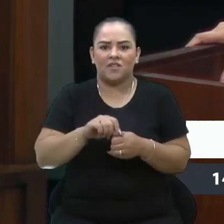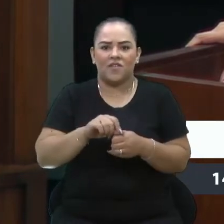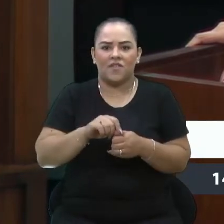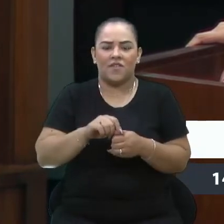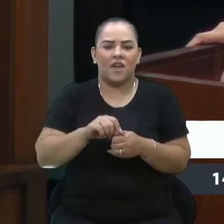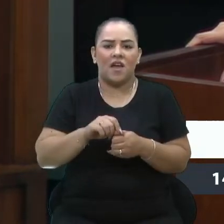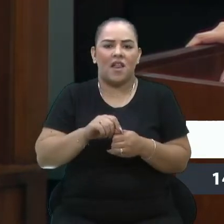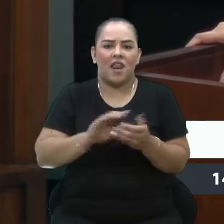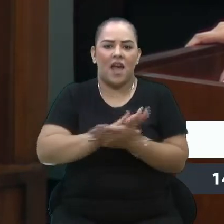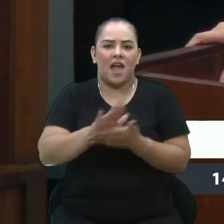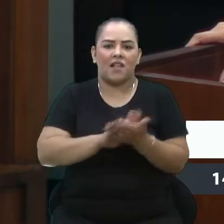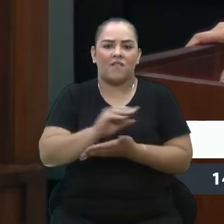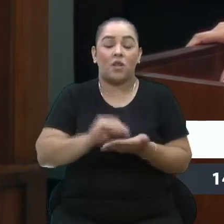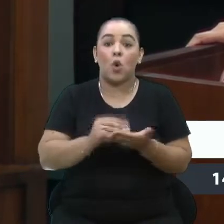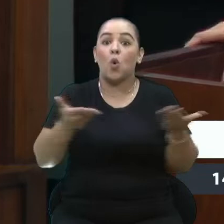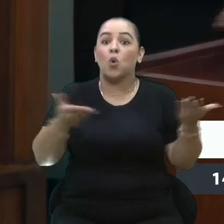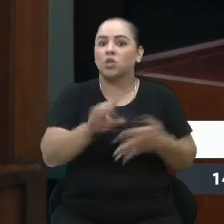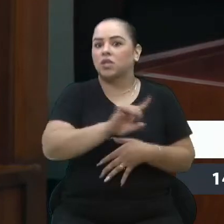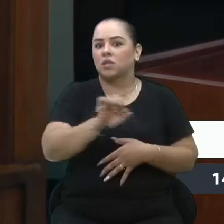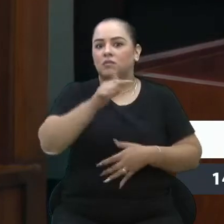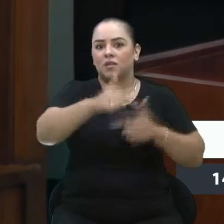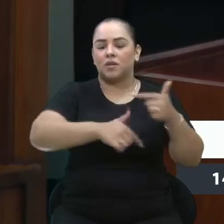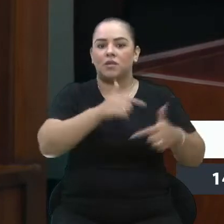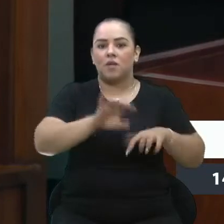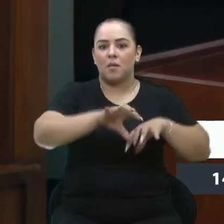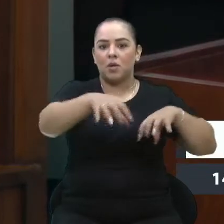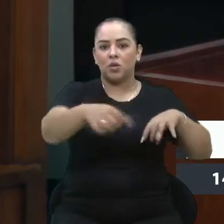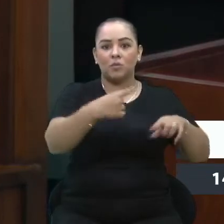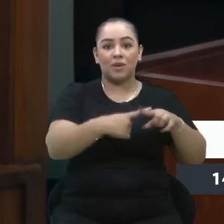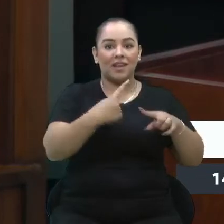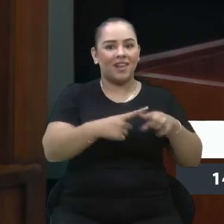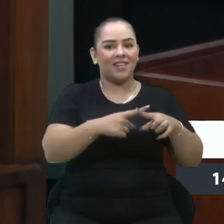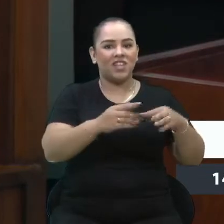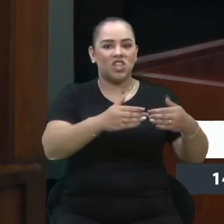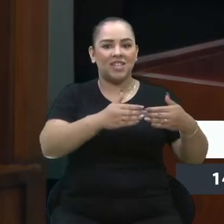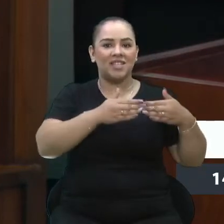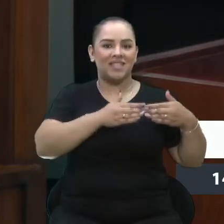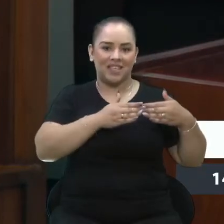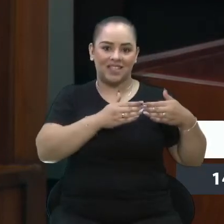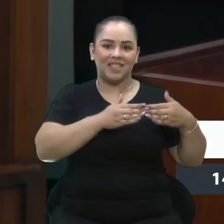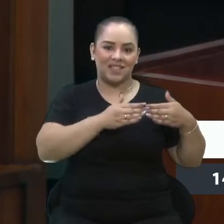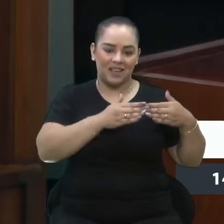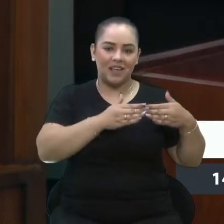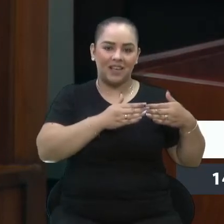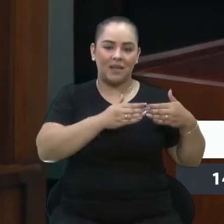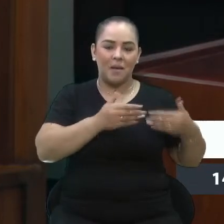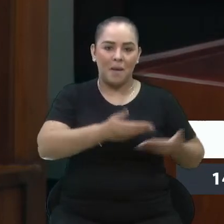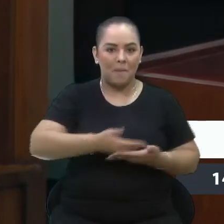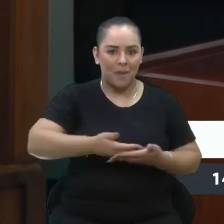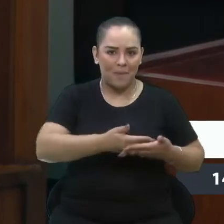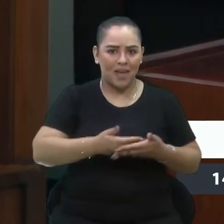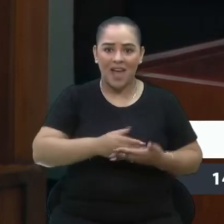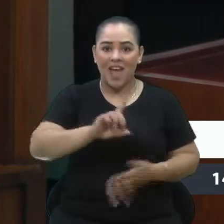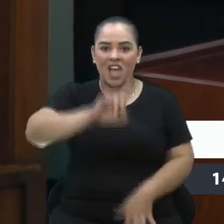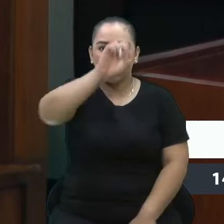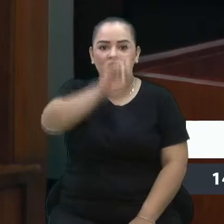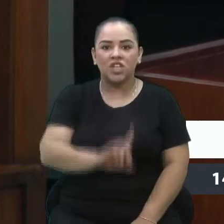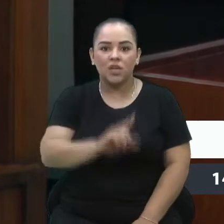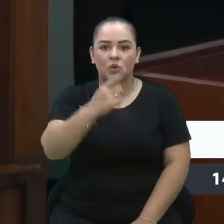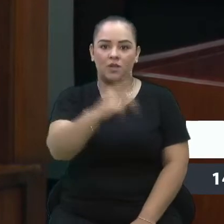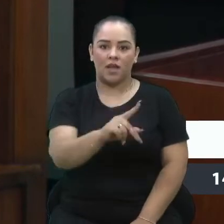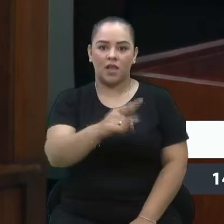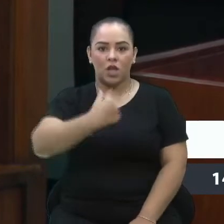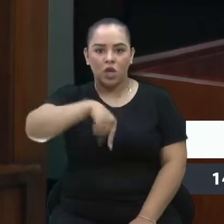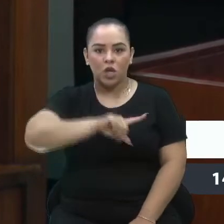Hoje ela não está mais trabalhando de forma remota, porque ela está de licença maternidade. É um direito dela, e a gente precisa respeitar.